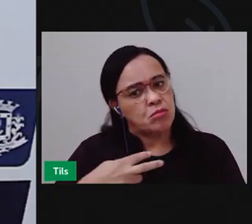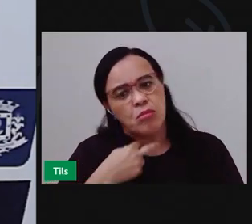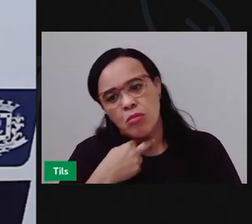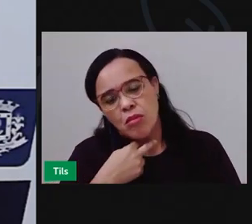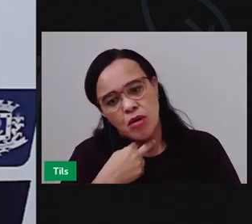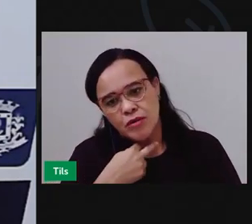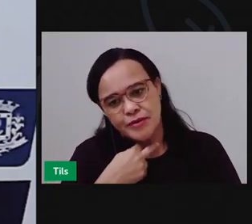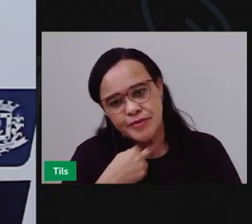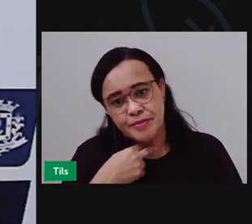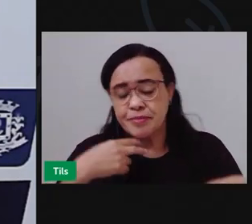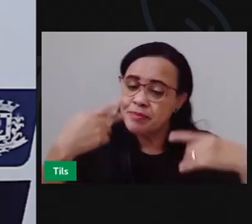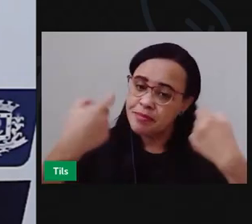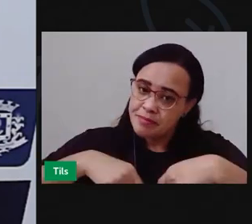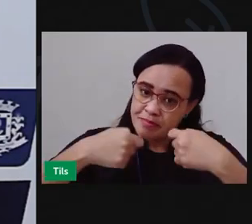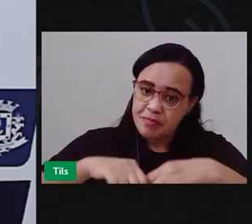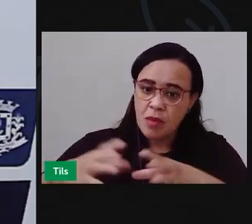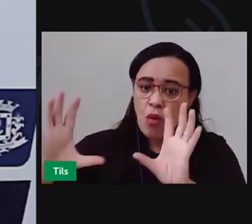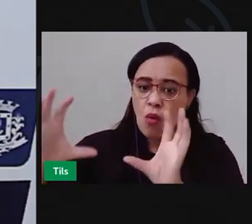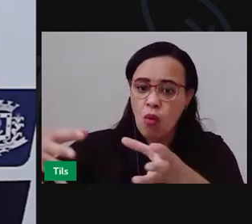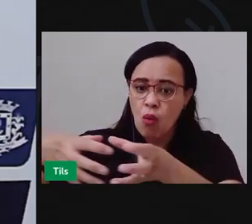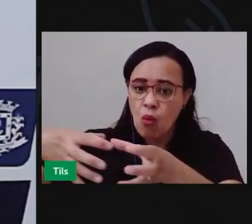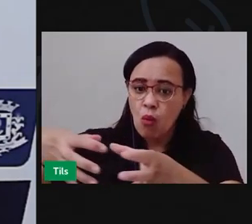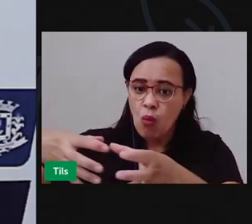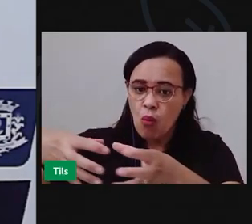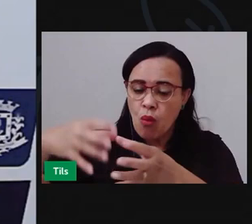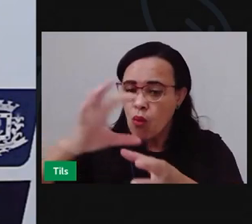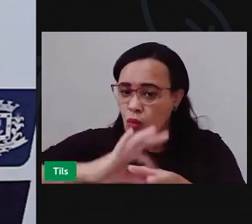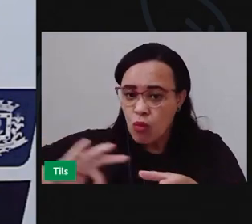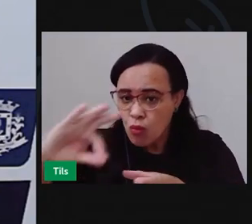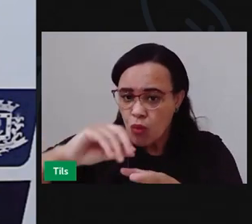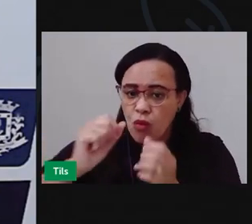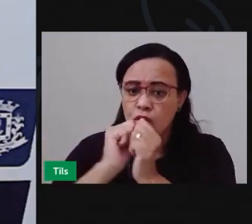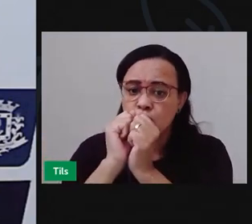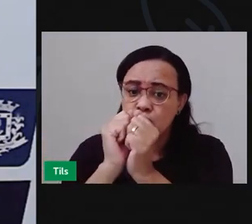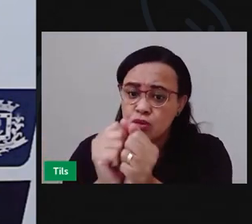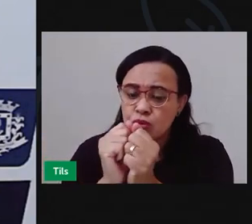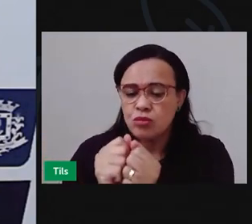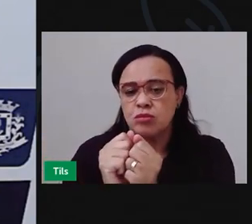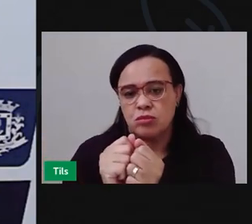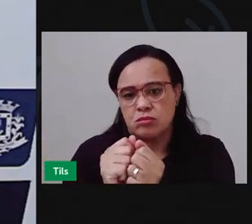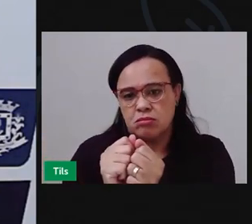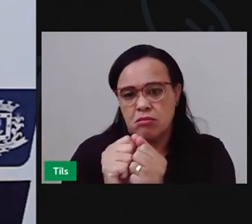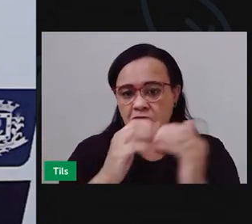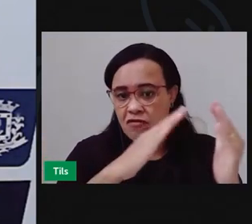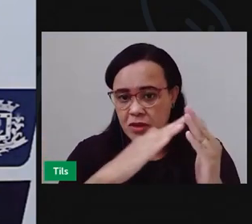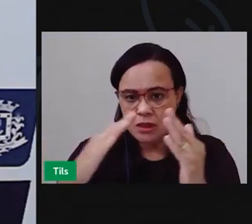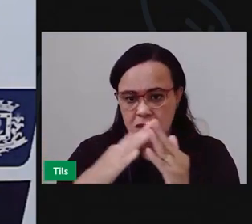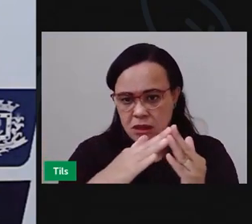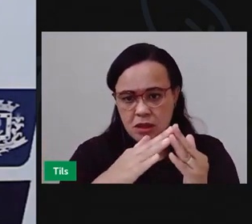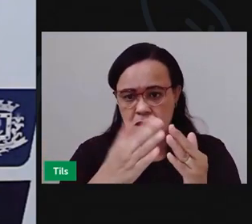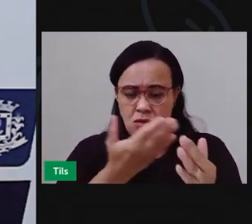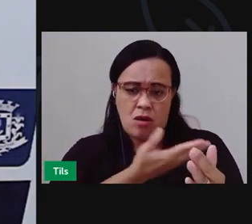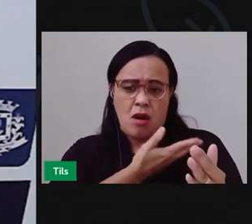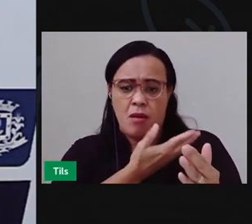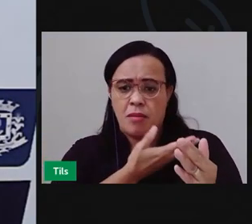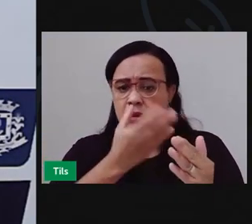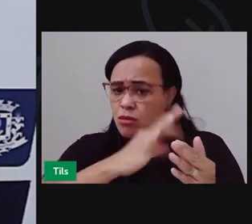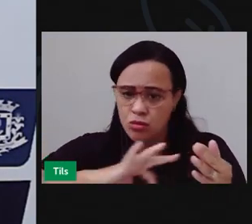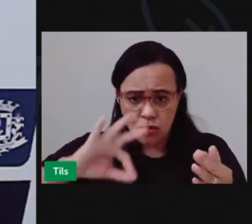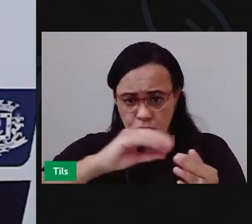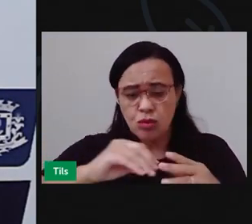se os vizinhos fazem o descarte incorreto do lixo, isso vai trazer